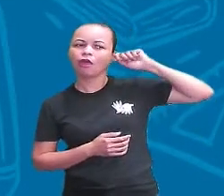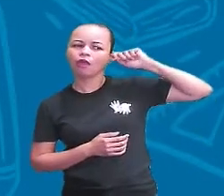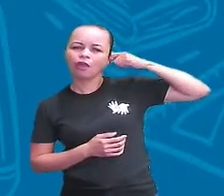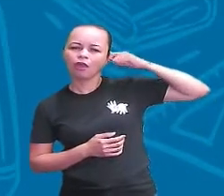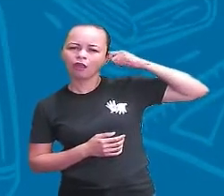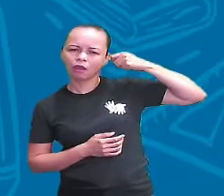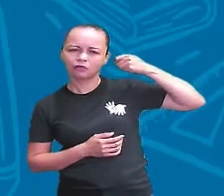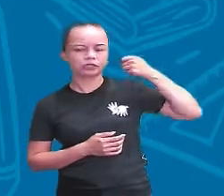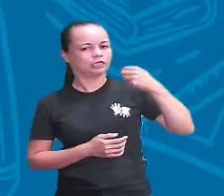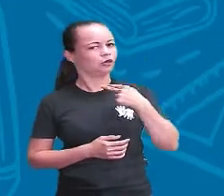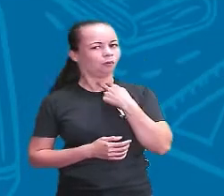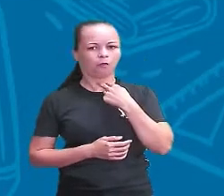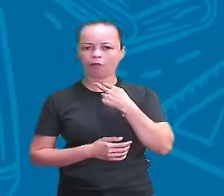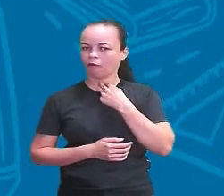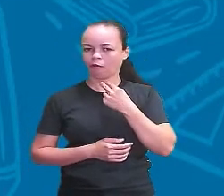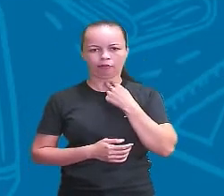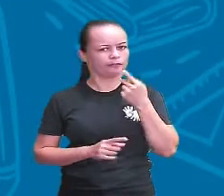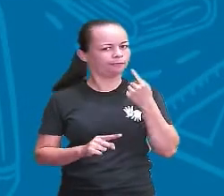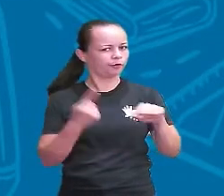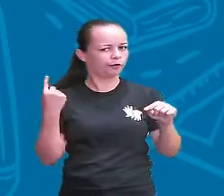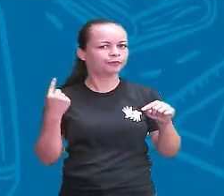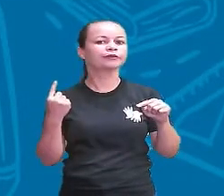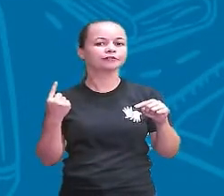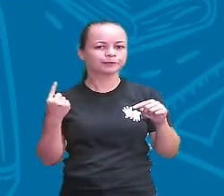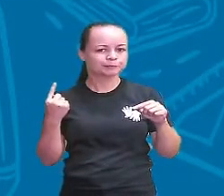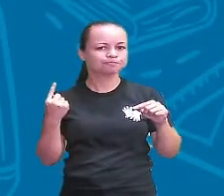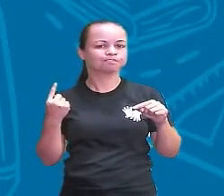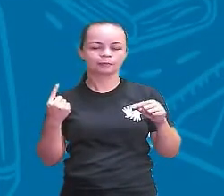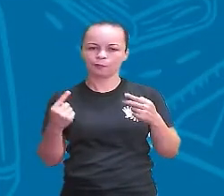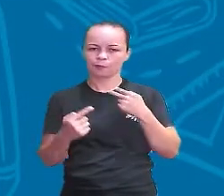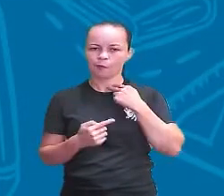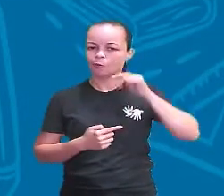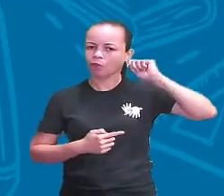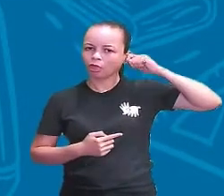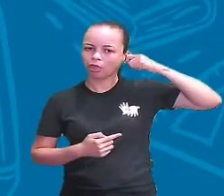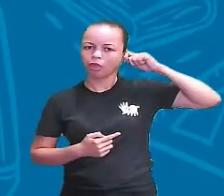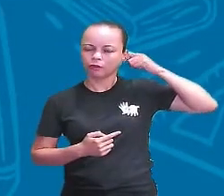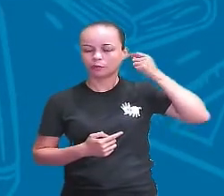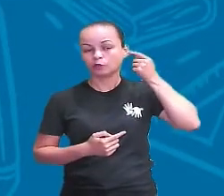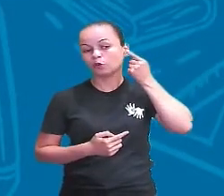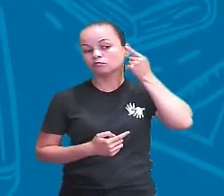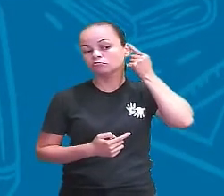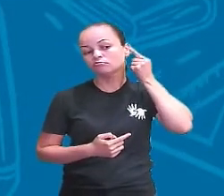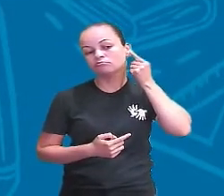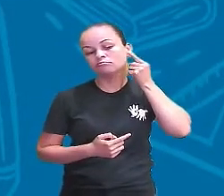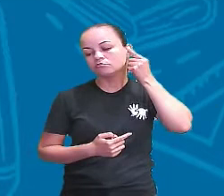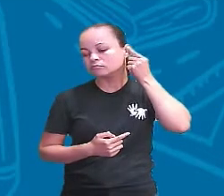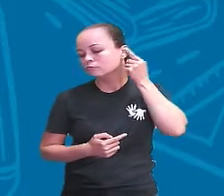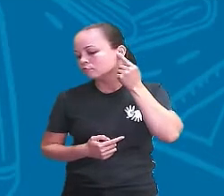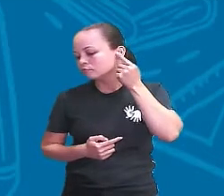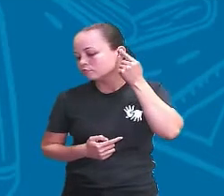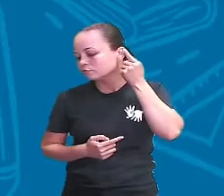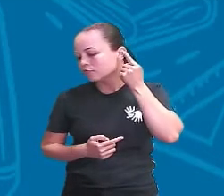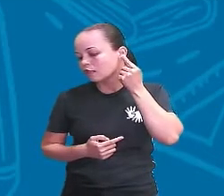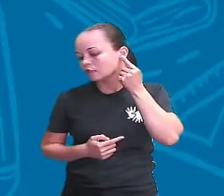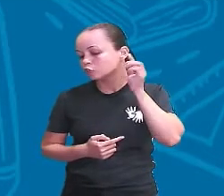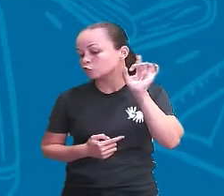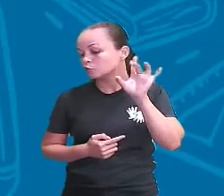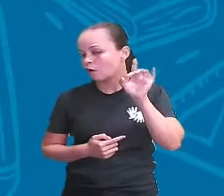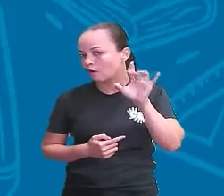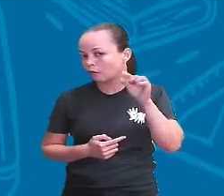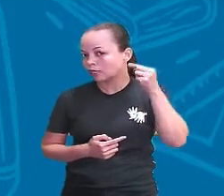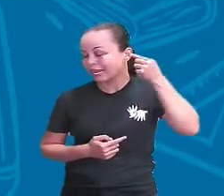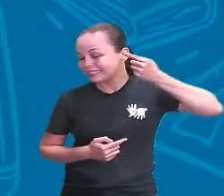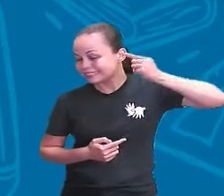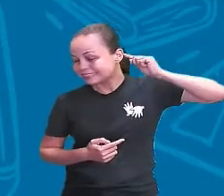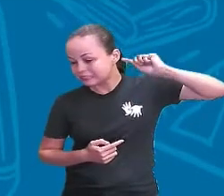usa cotonete, que não é o correto a se fazer, tá certo? A gente pode limpar o externo, a parte de fora, mas a parte de dentro não é